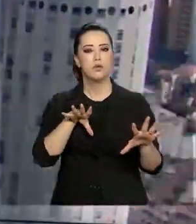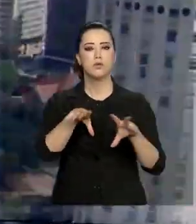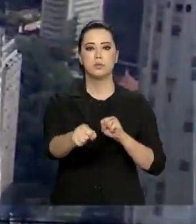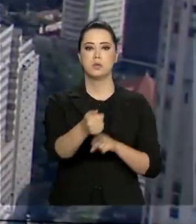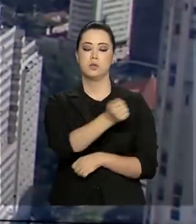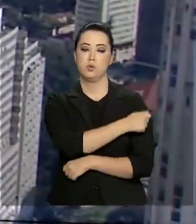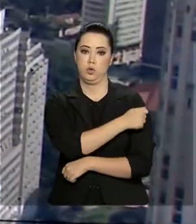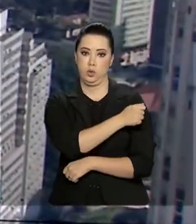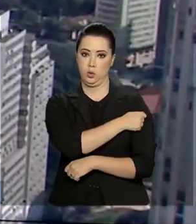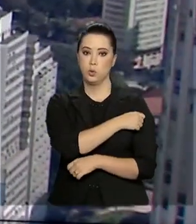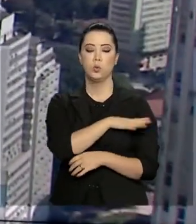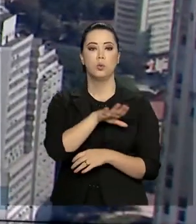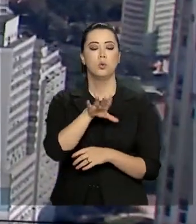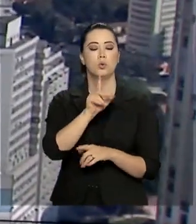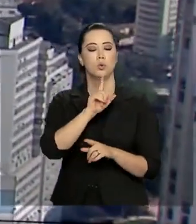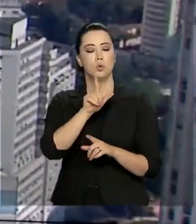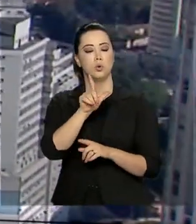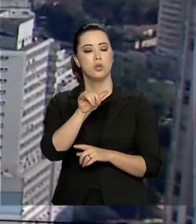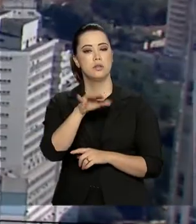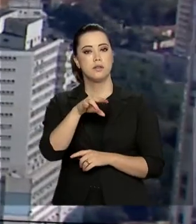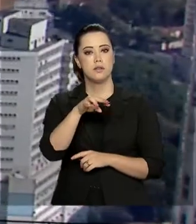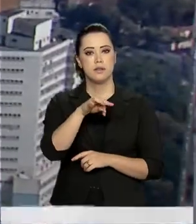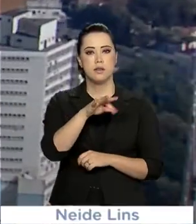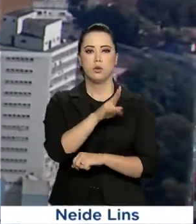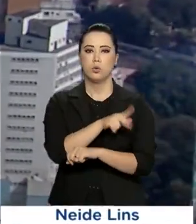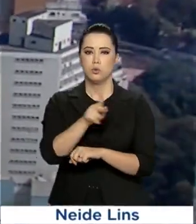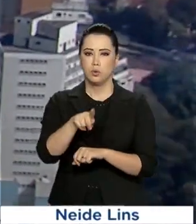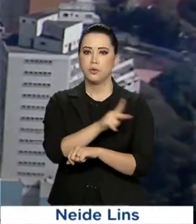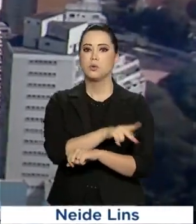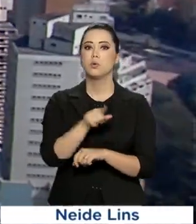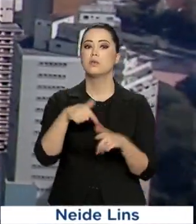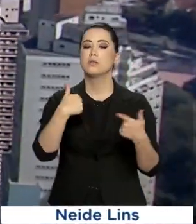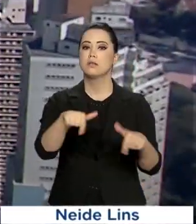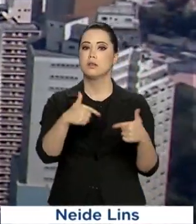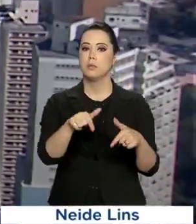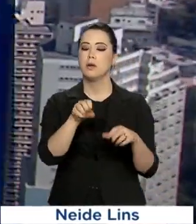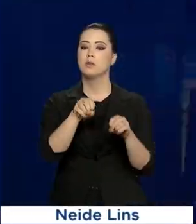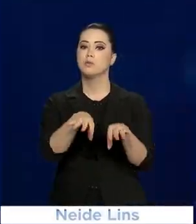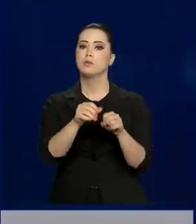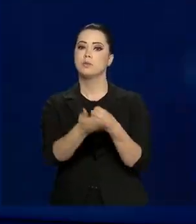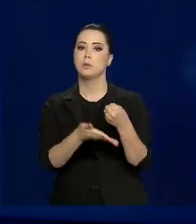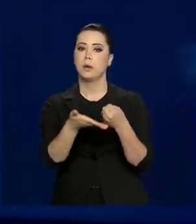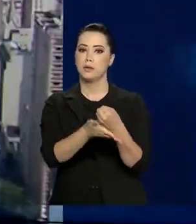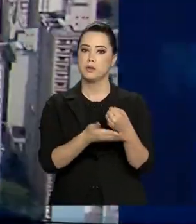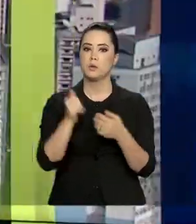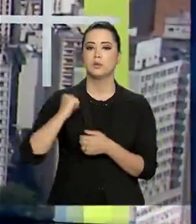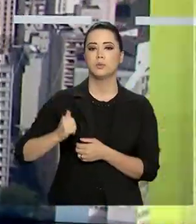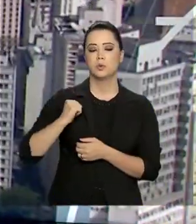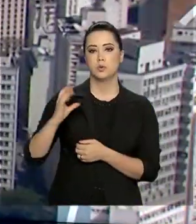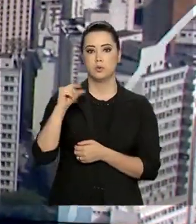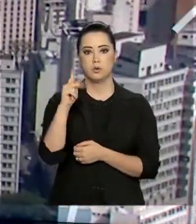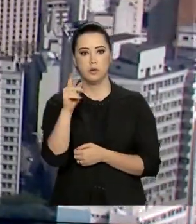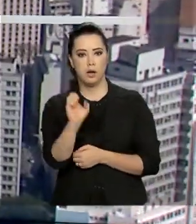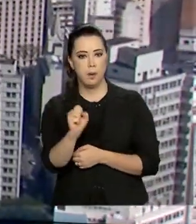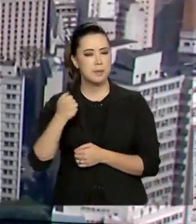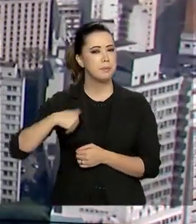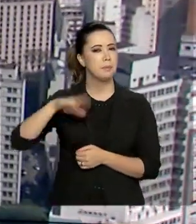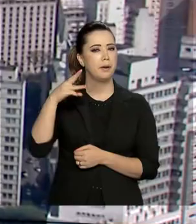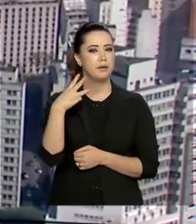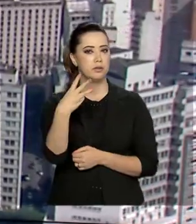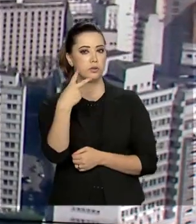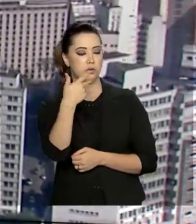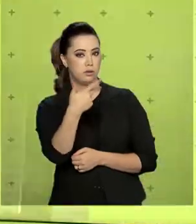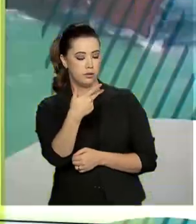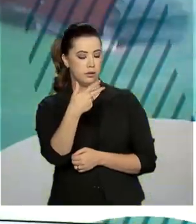a formação de estudantes de licenciatura e de professores que atuam na educação básica. As bolsas da CAPE somam mais de